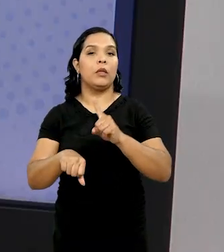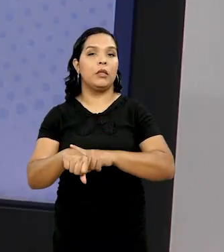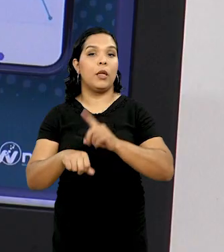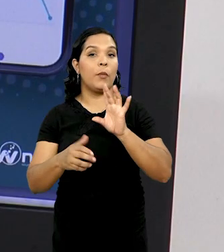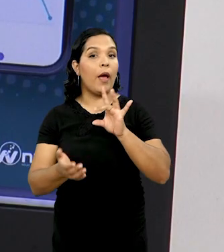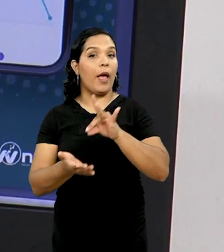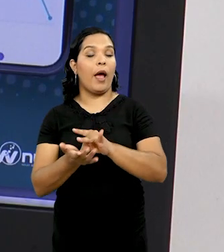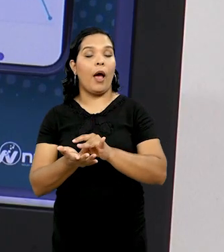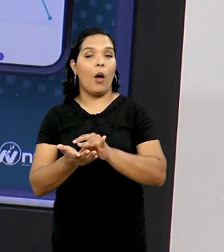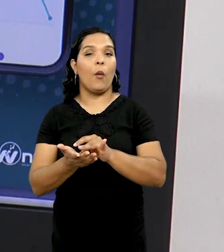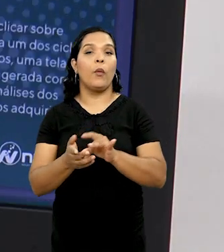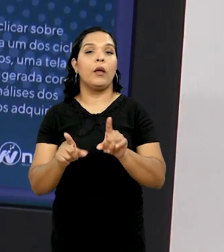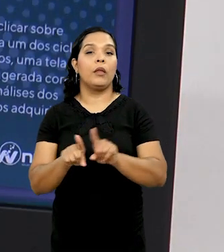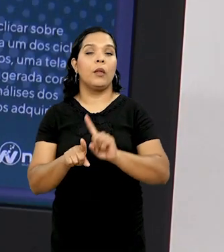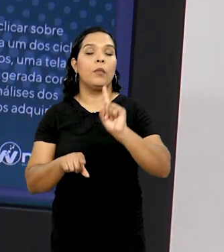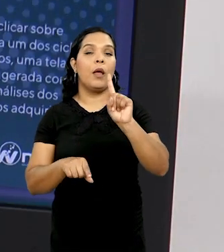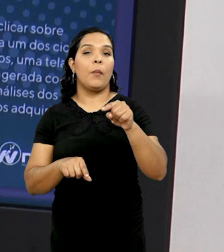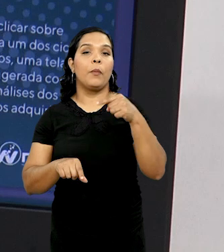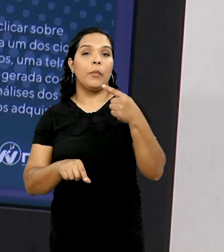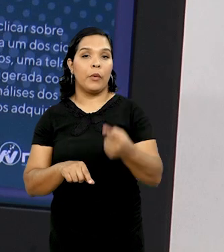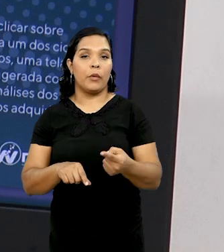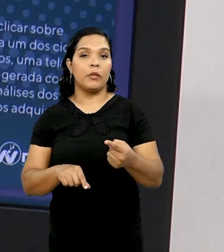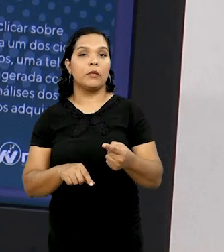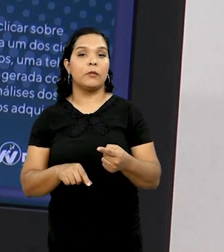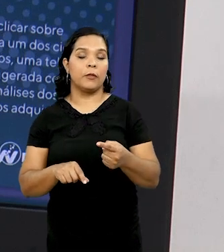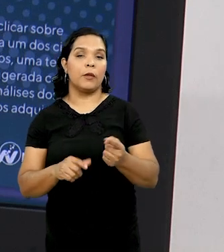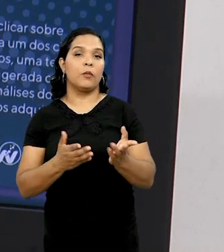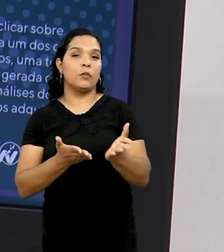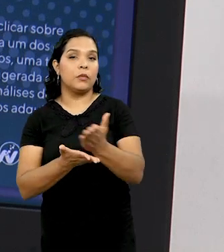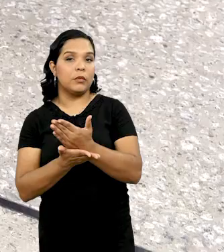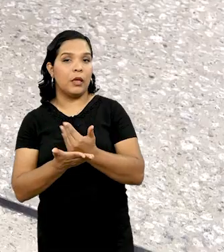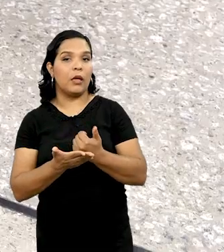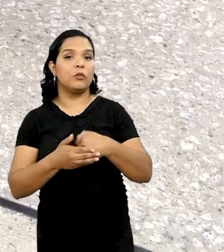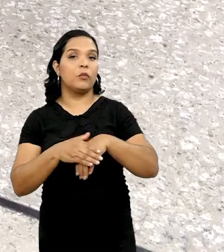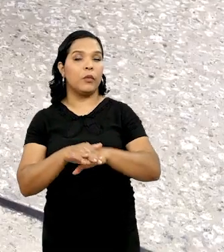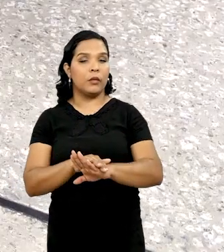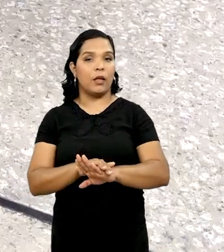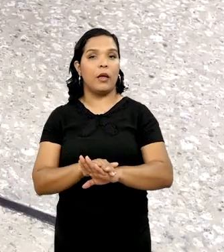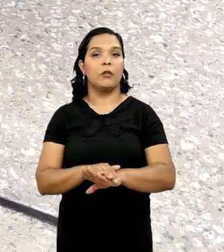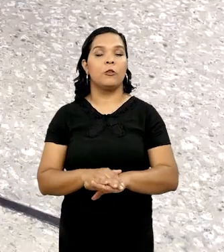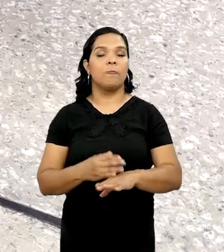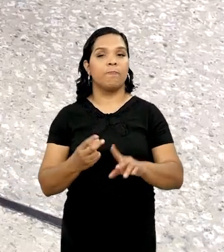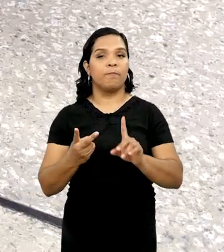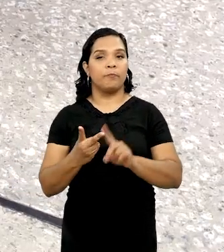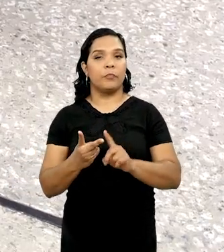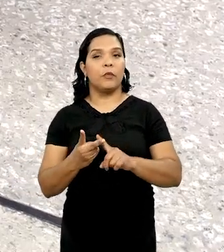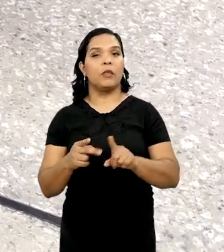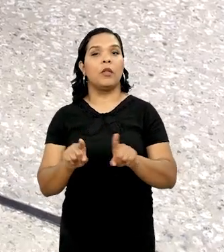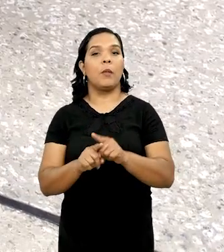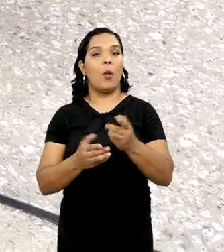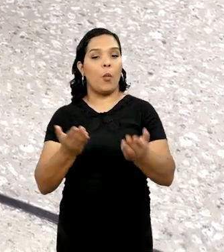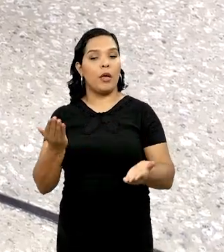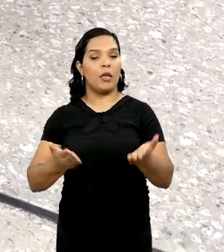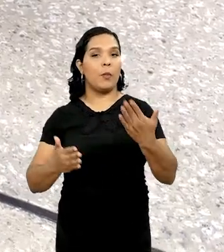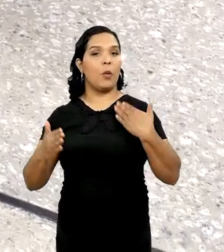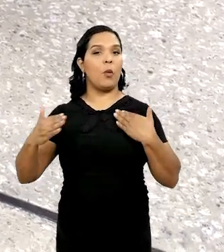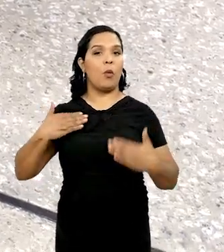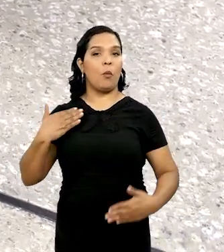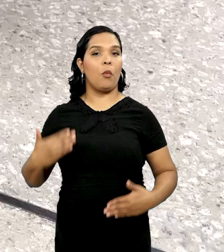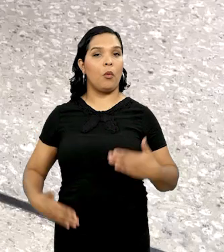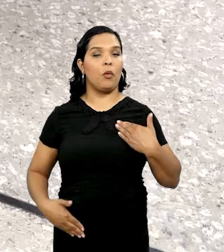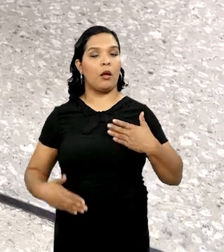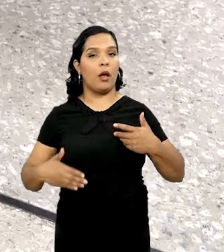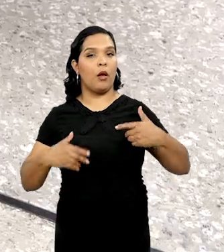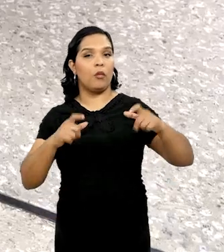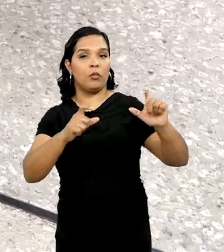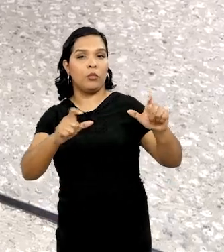tempo real, como também após uso, com dados armazenados. A estabilometria avalia o equilíbrio corporal